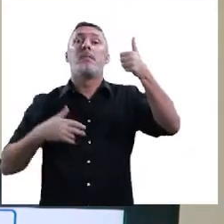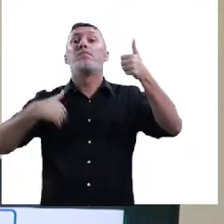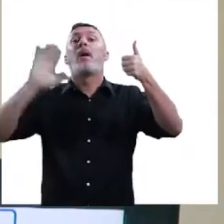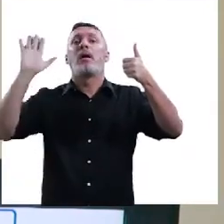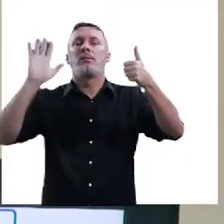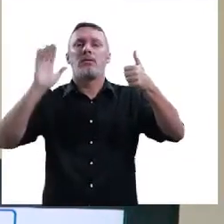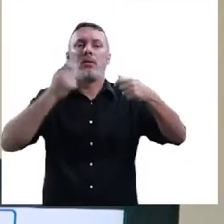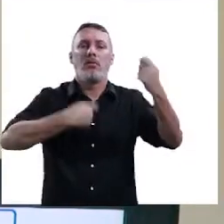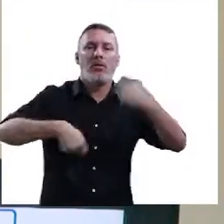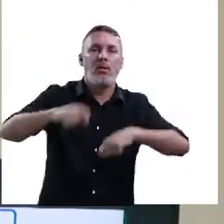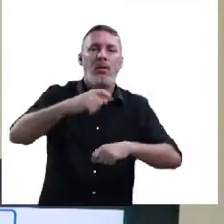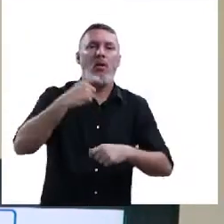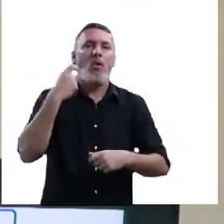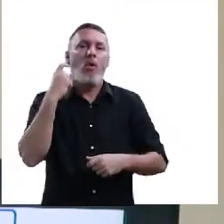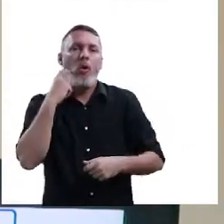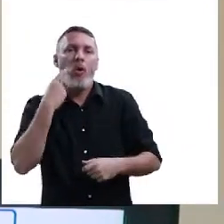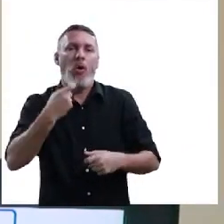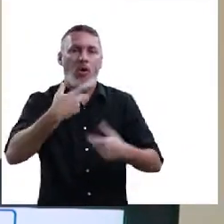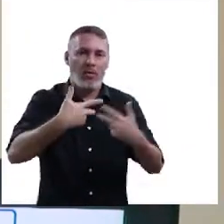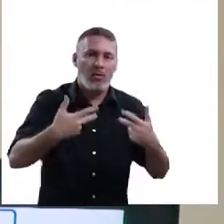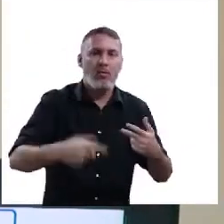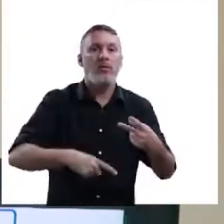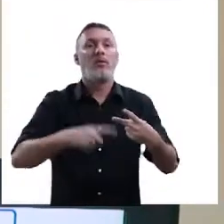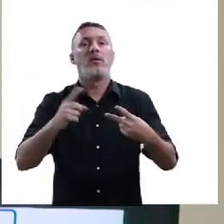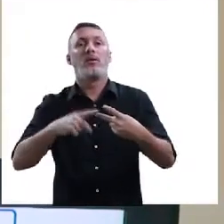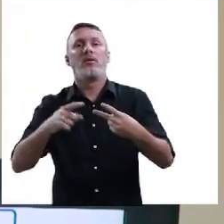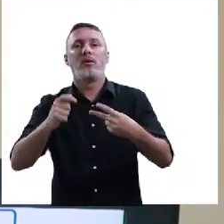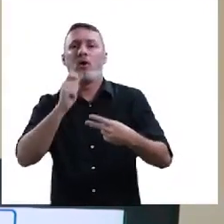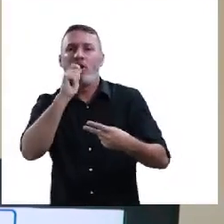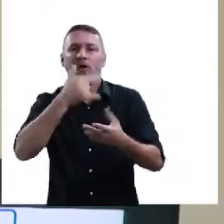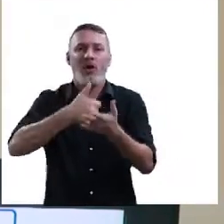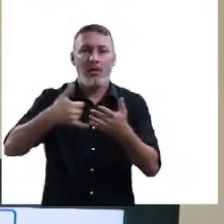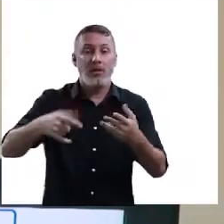apenas do tráfico de armas e de drogas.